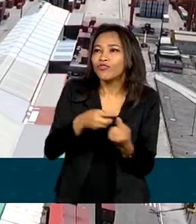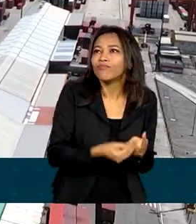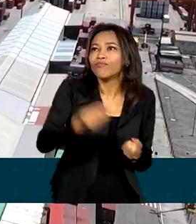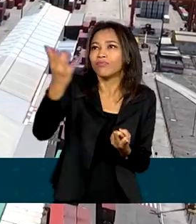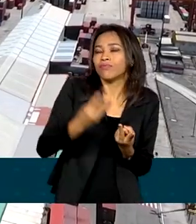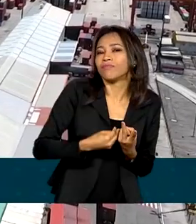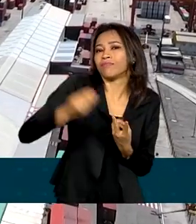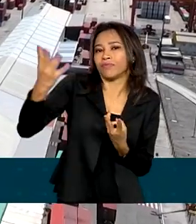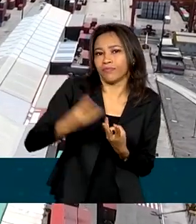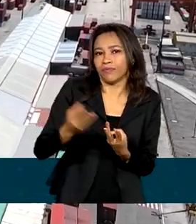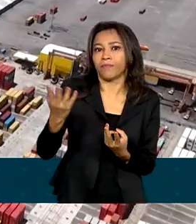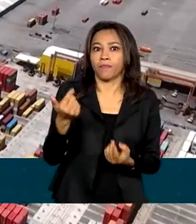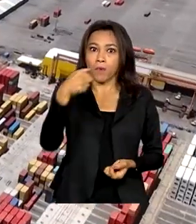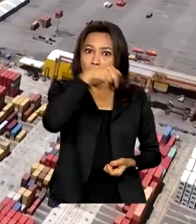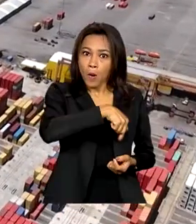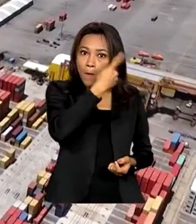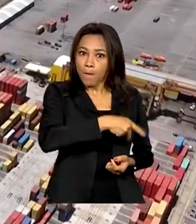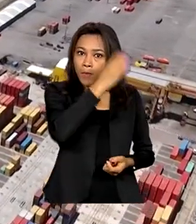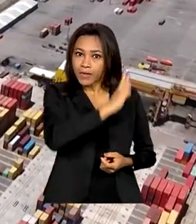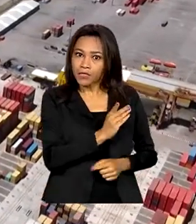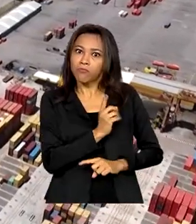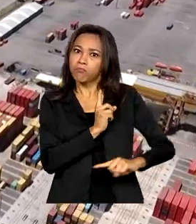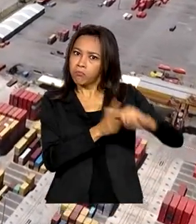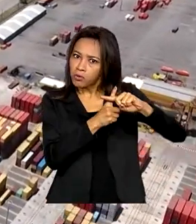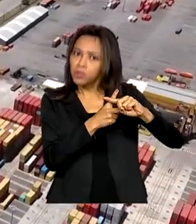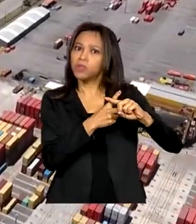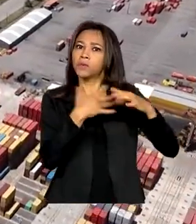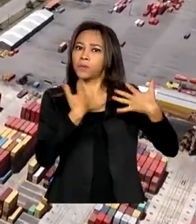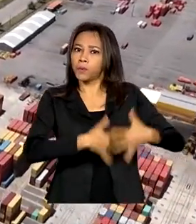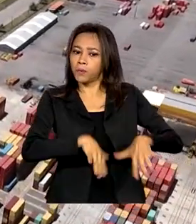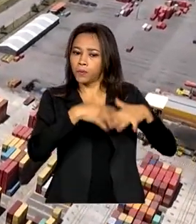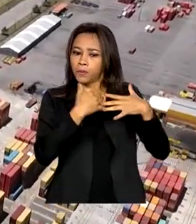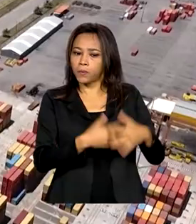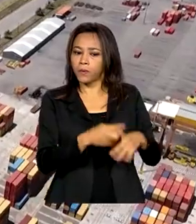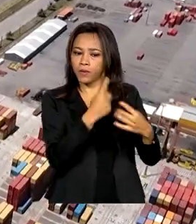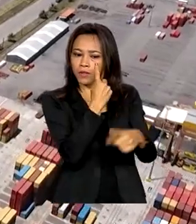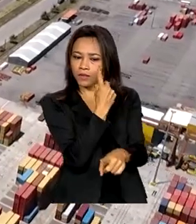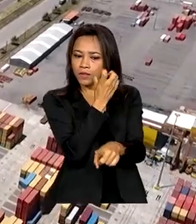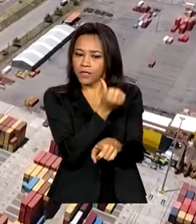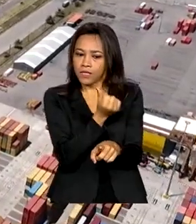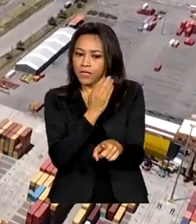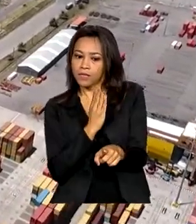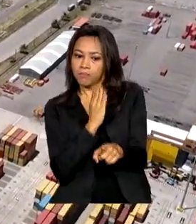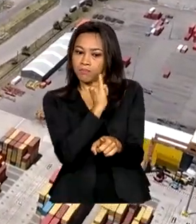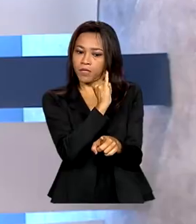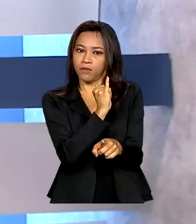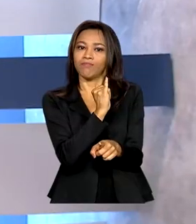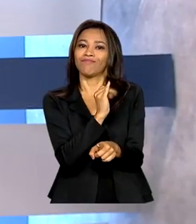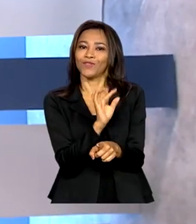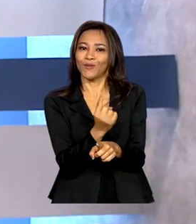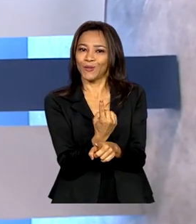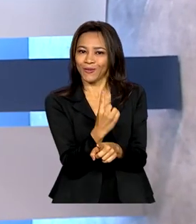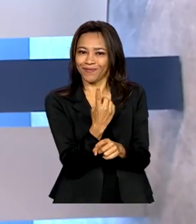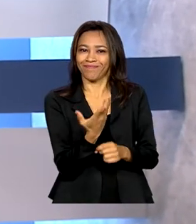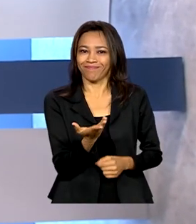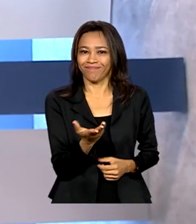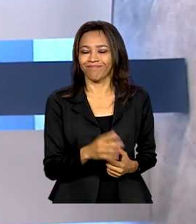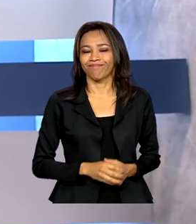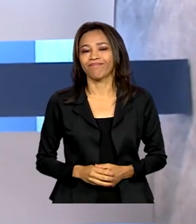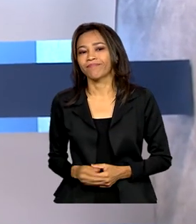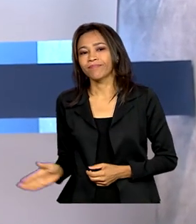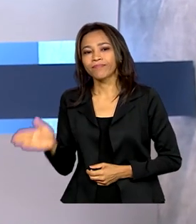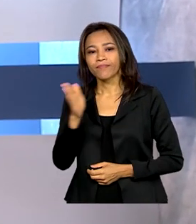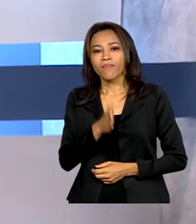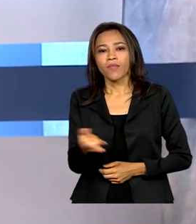o saldo positivo para o Brasil foi maior de 16 bilhões de dólares. A nova